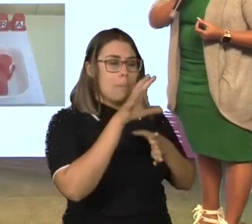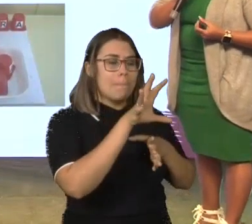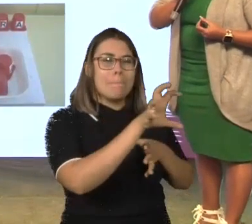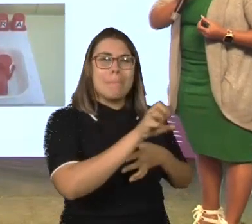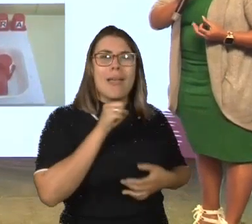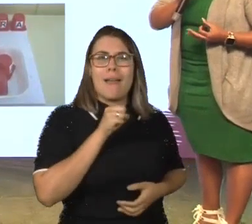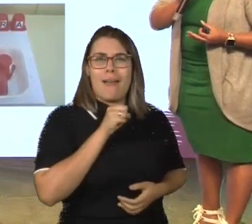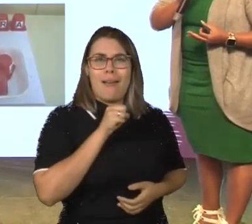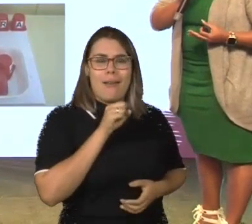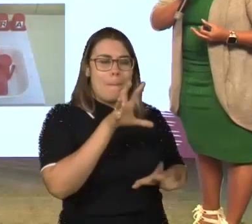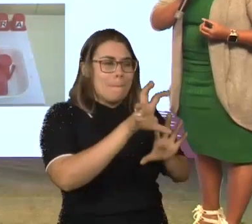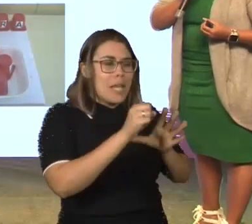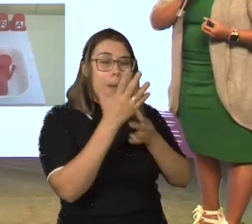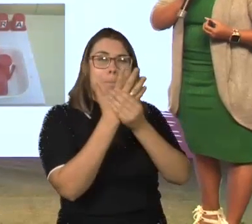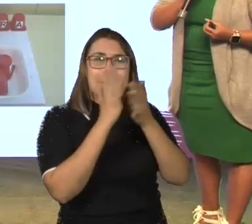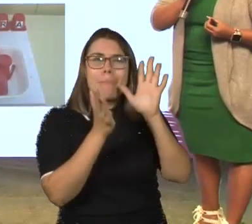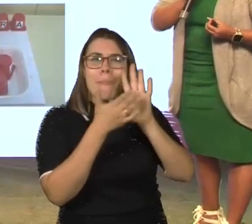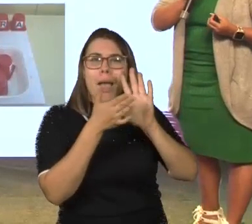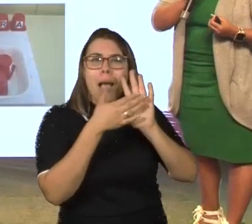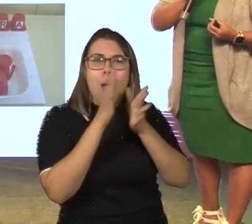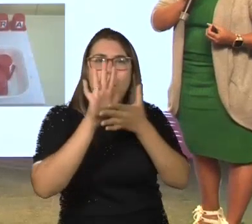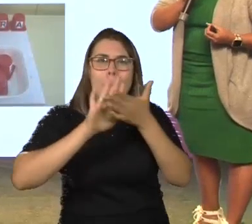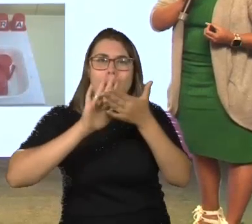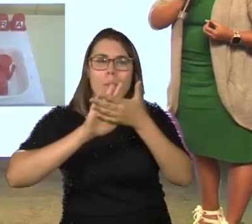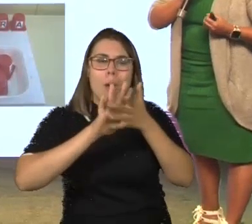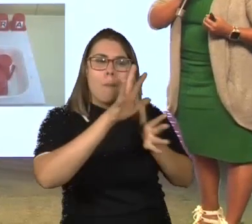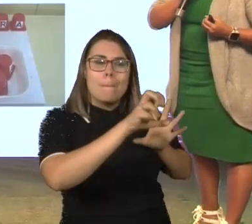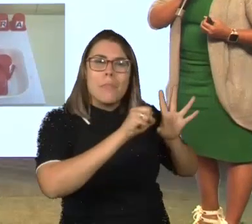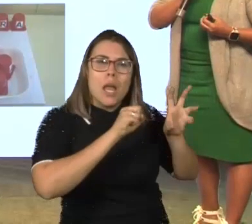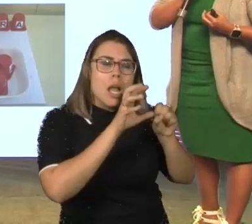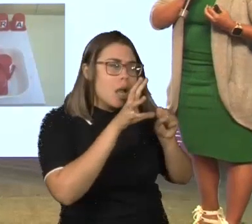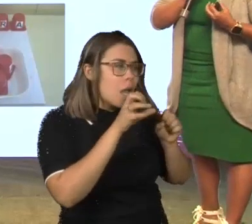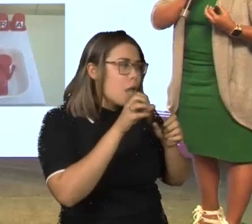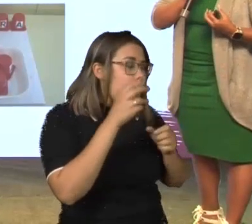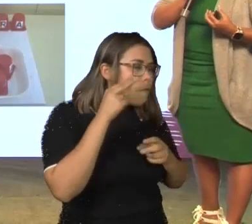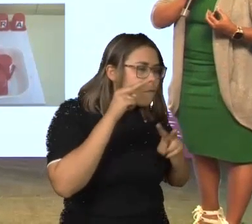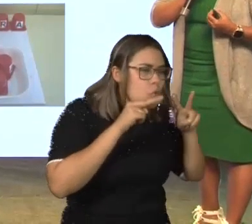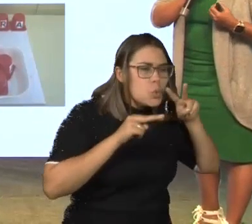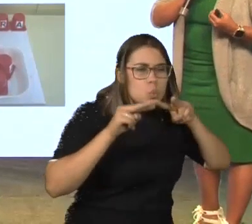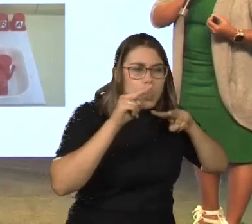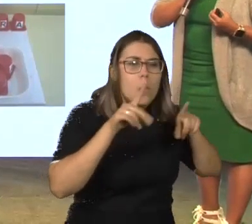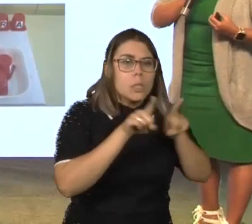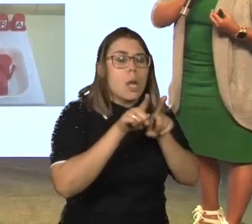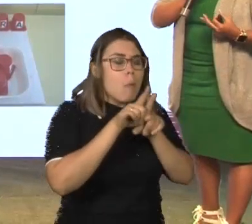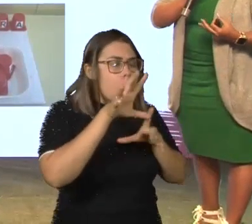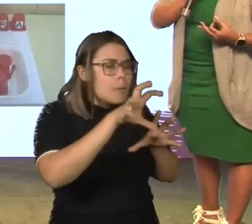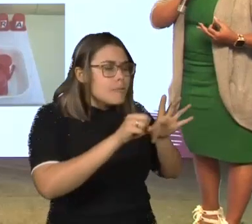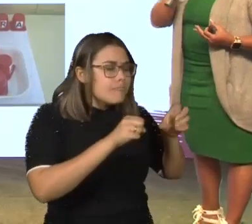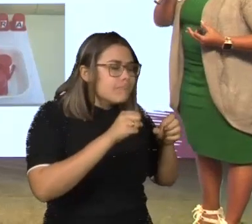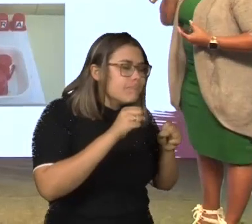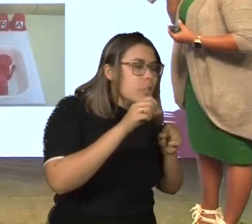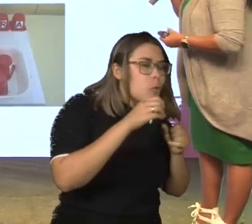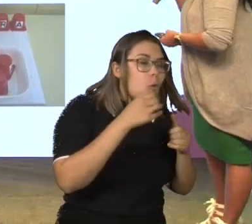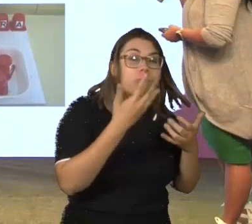operacional tátil, onde é de extrema importância tanto a nível visual e de abstração desse